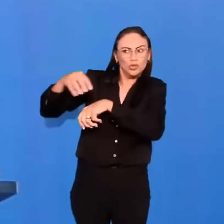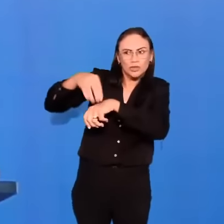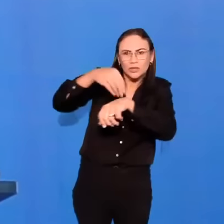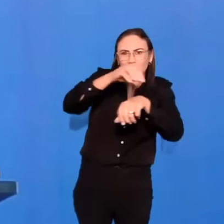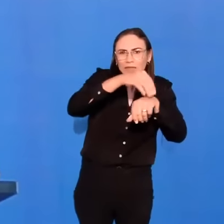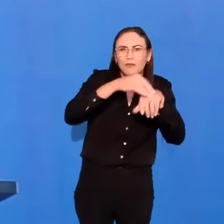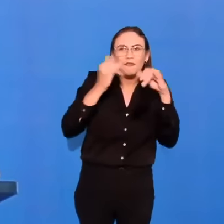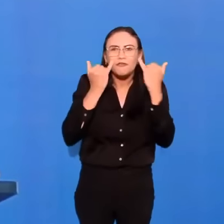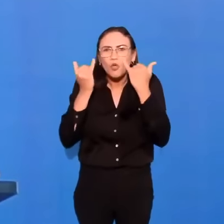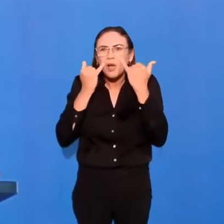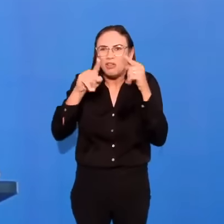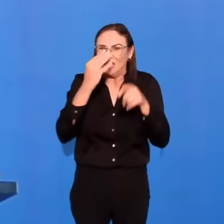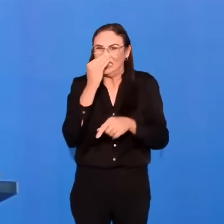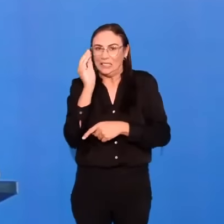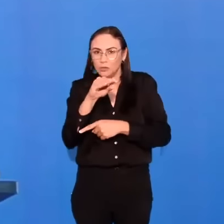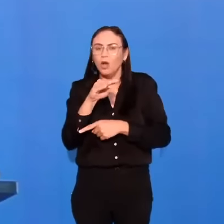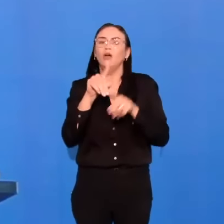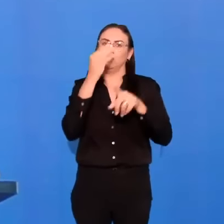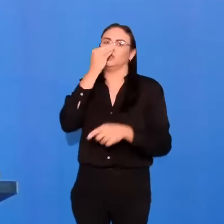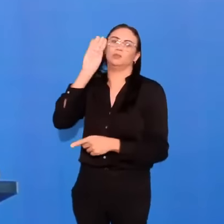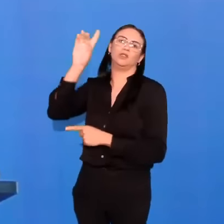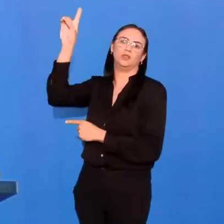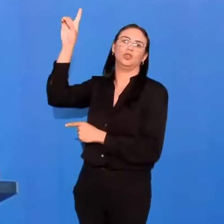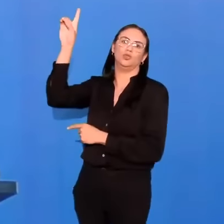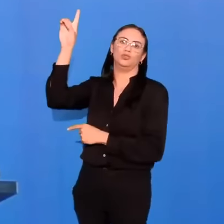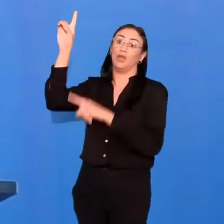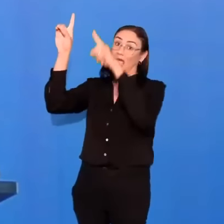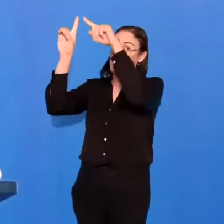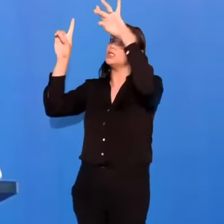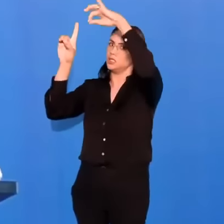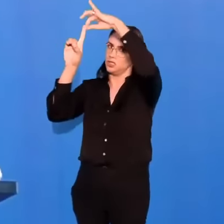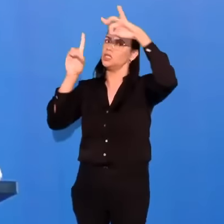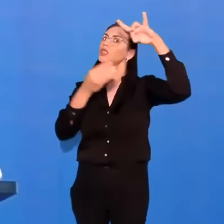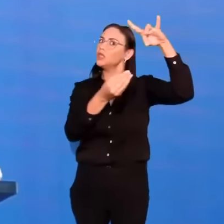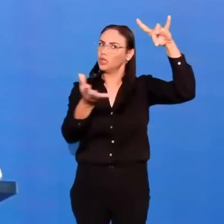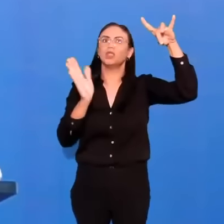vos dá o seu Espírito.